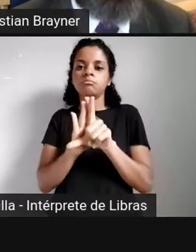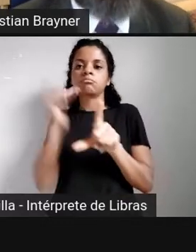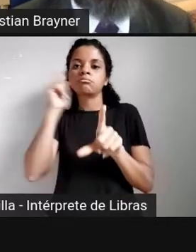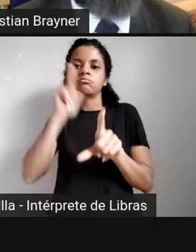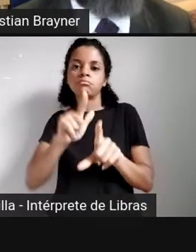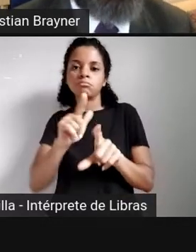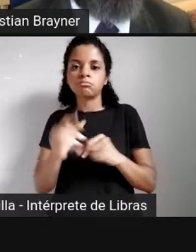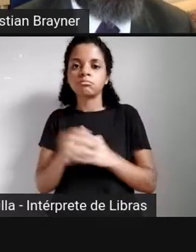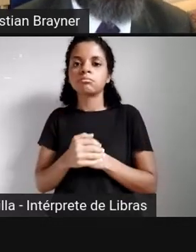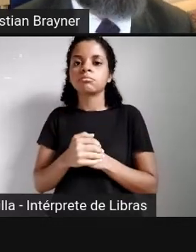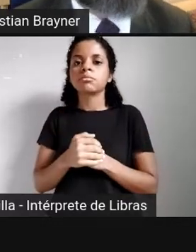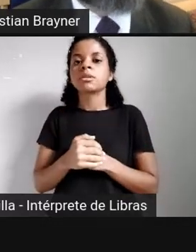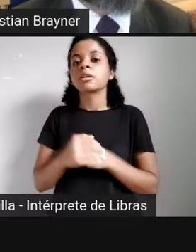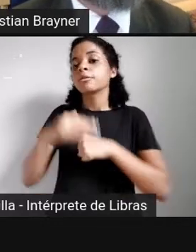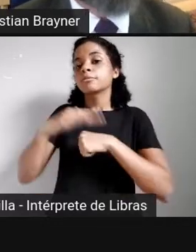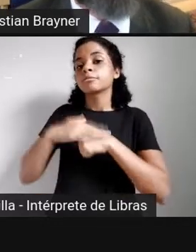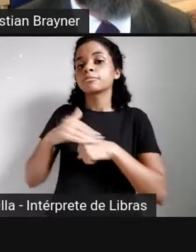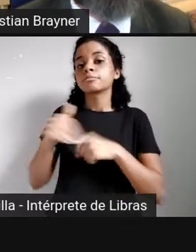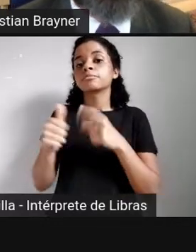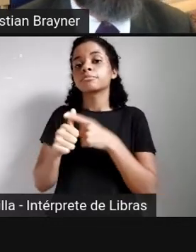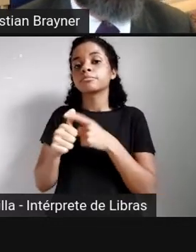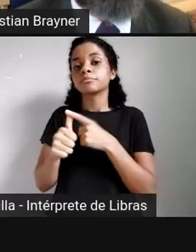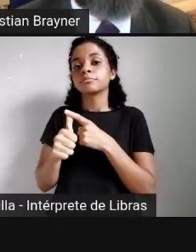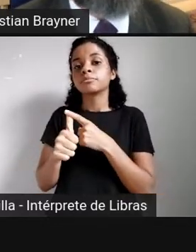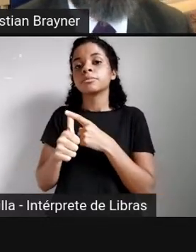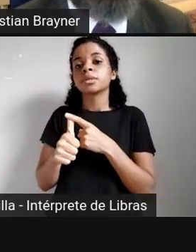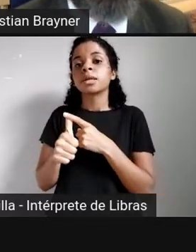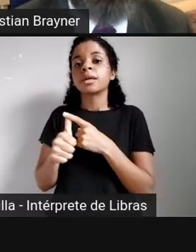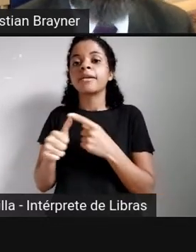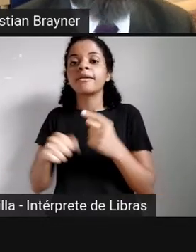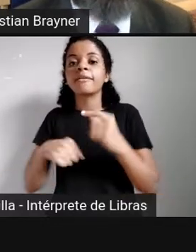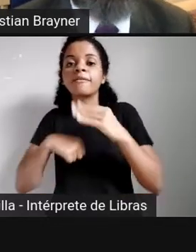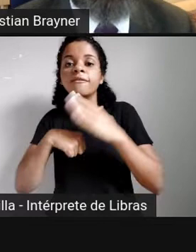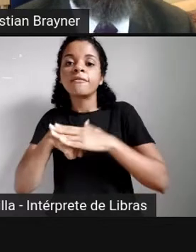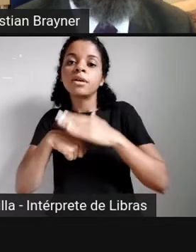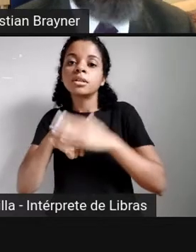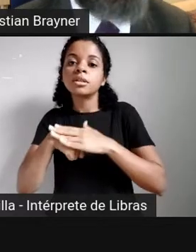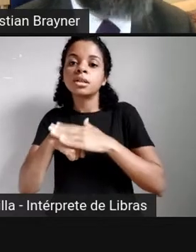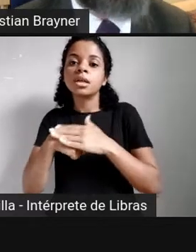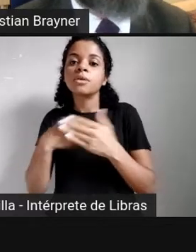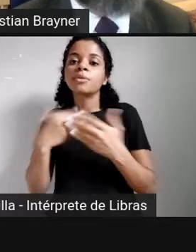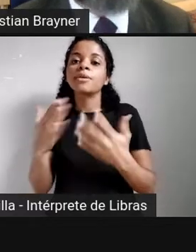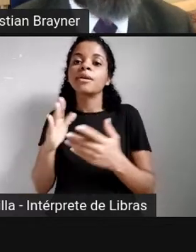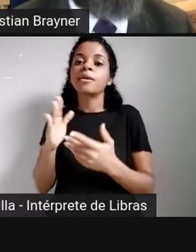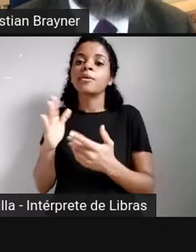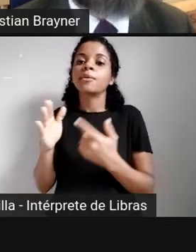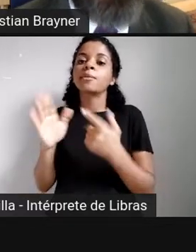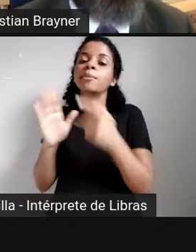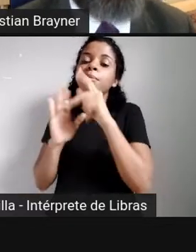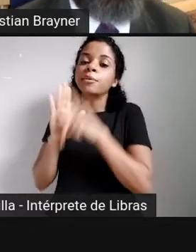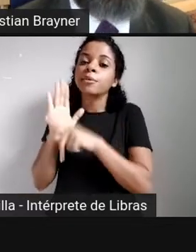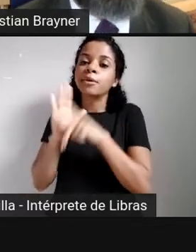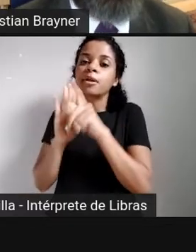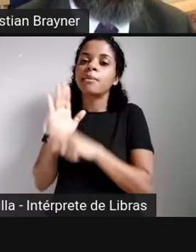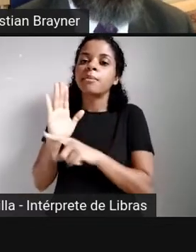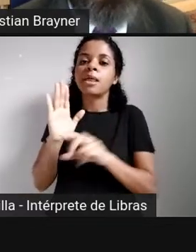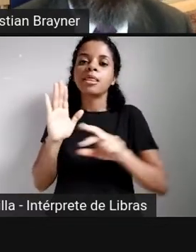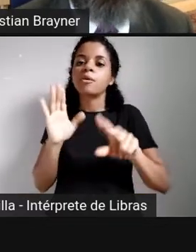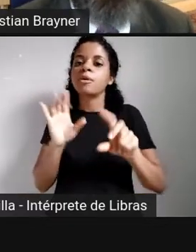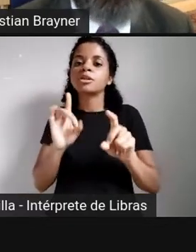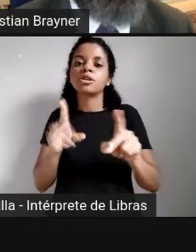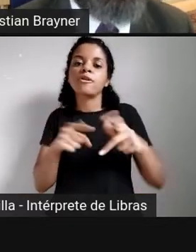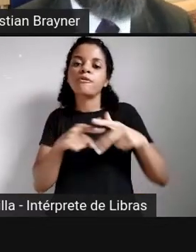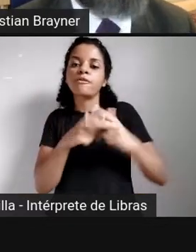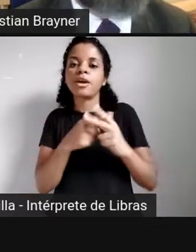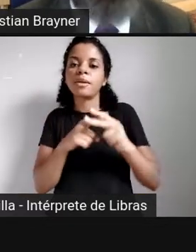Isso implica, primeiro, em garantir uma natureza ontológica, que ela não seja concebida apenas como ferramenta tecnológica, que é o